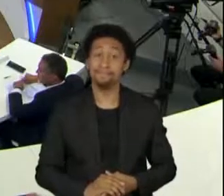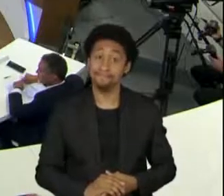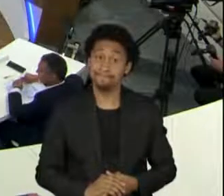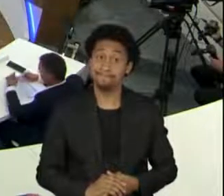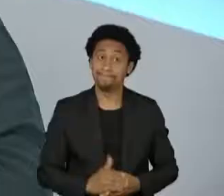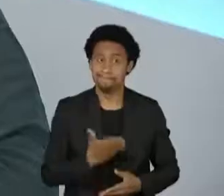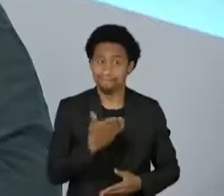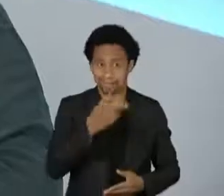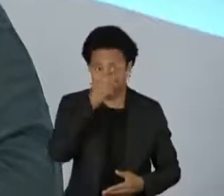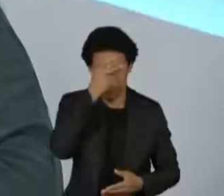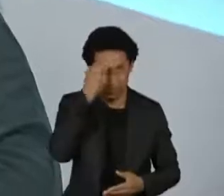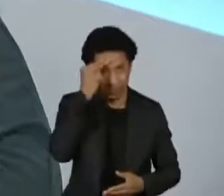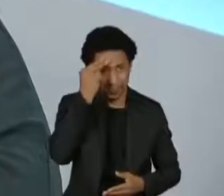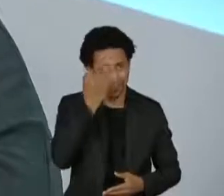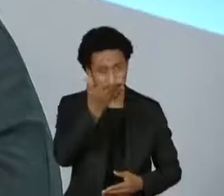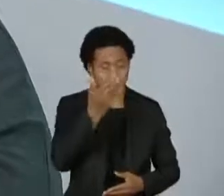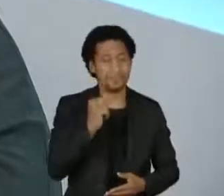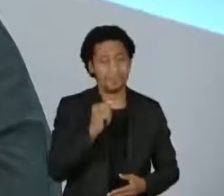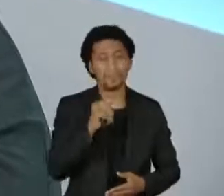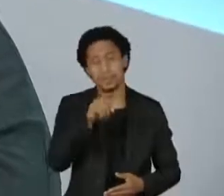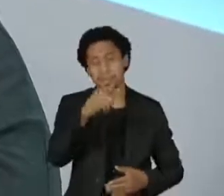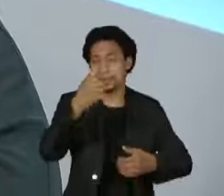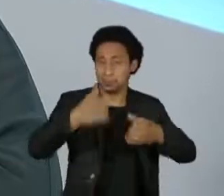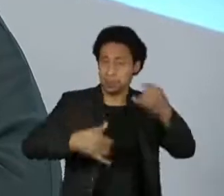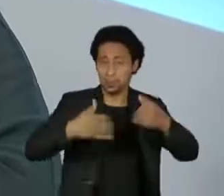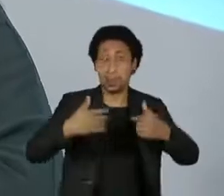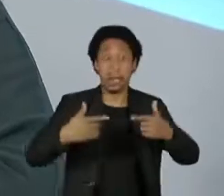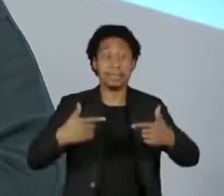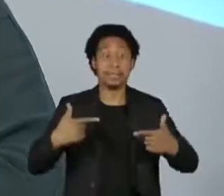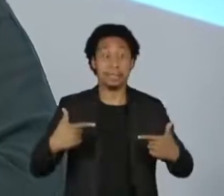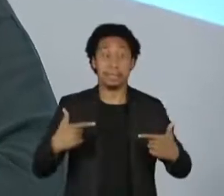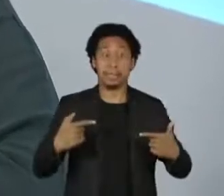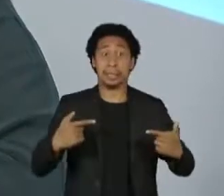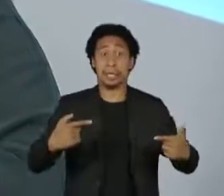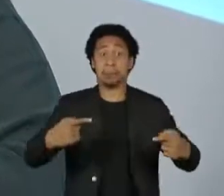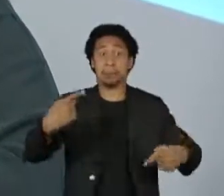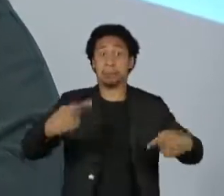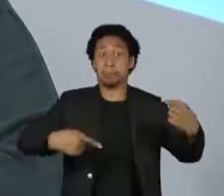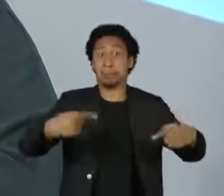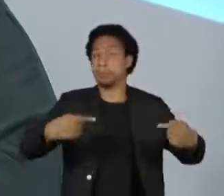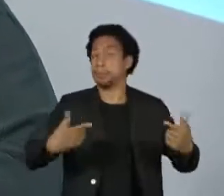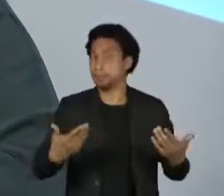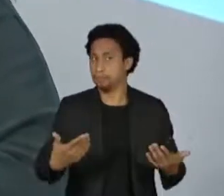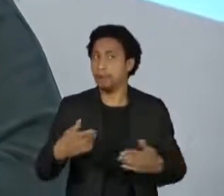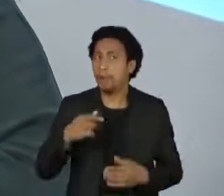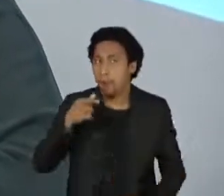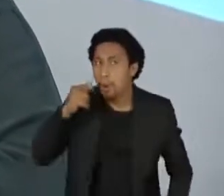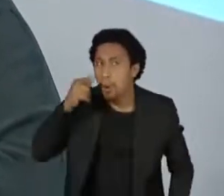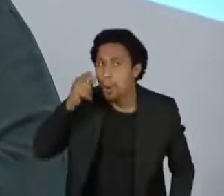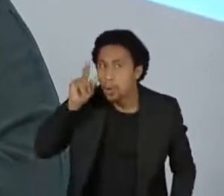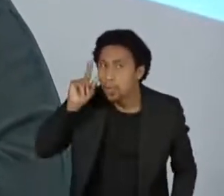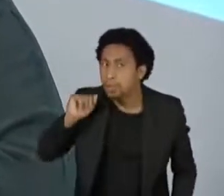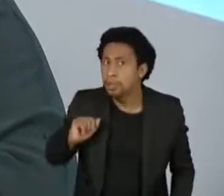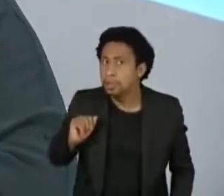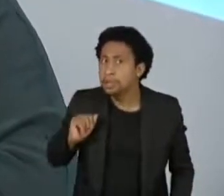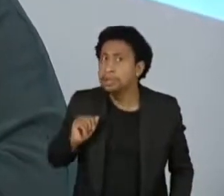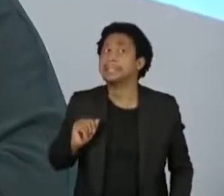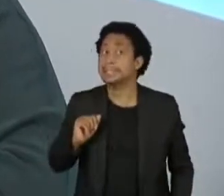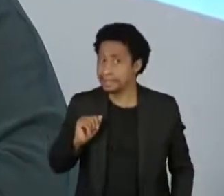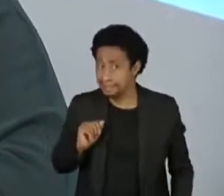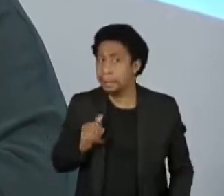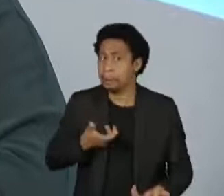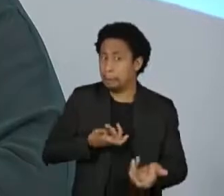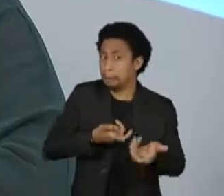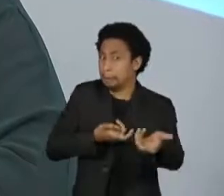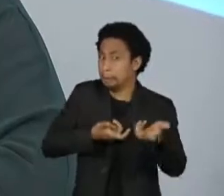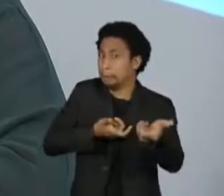Prefeito, o senhor disse, nós estamos numa guerra, mas ontem o que a gente viu foi um episódio bem de guerra, né, com